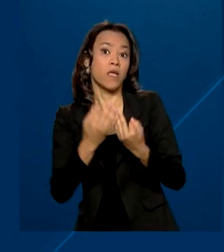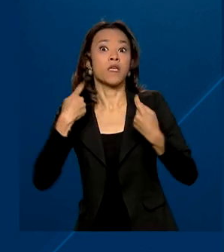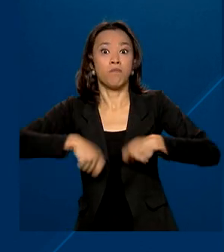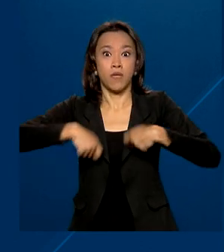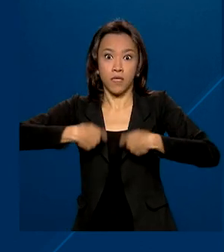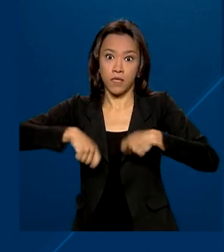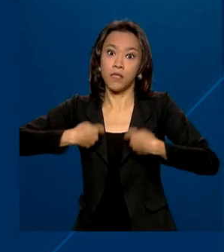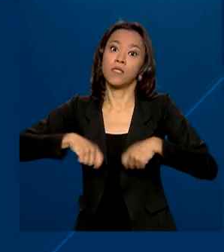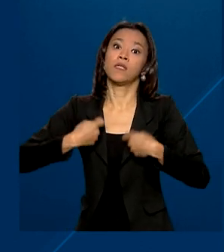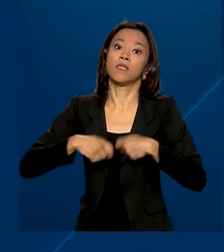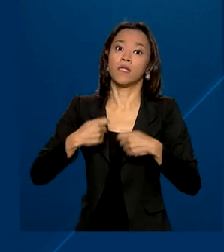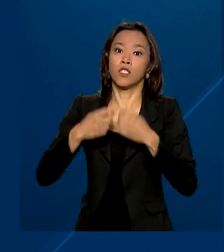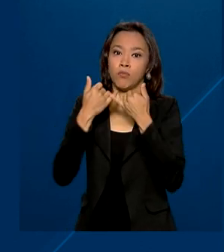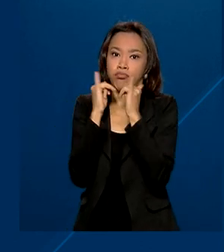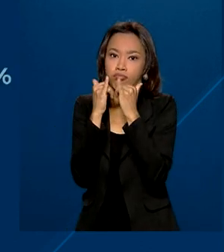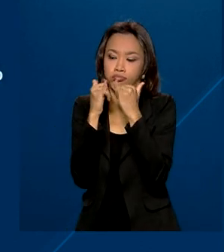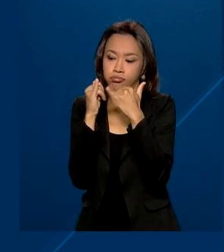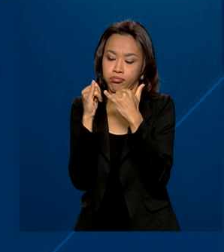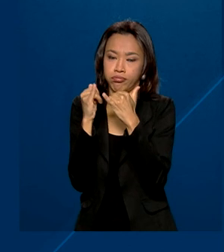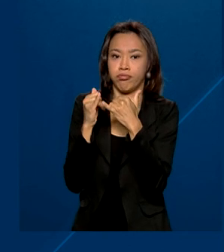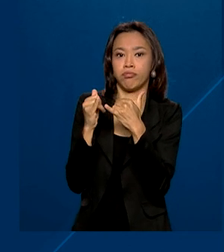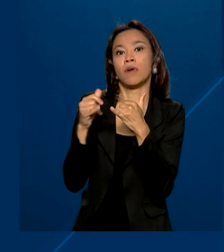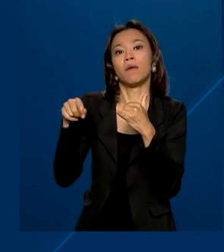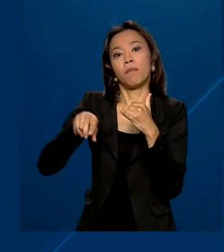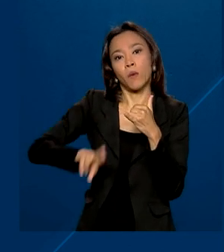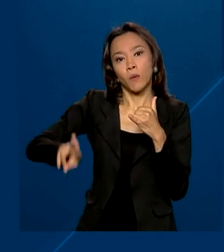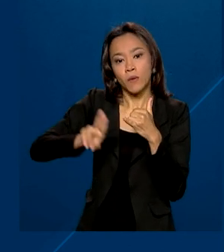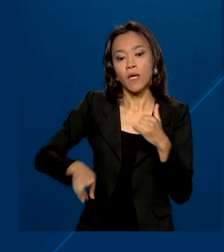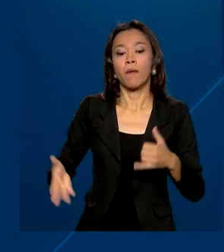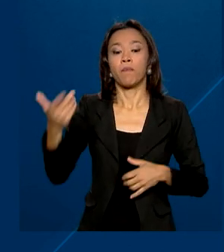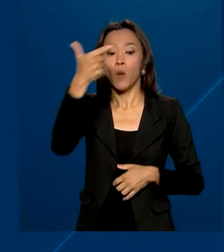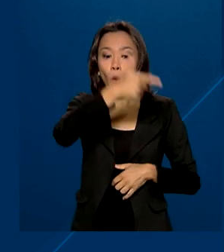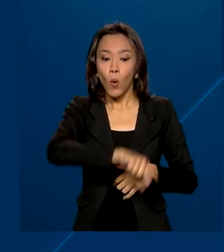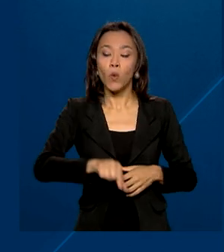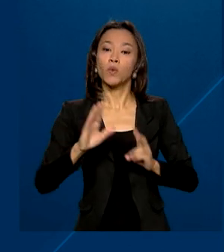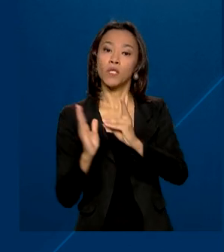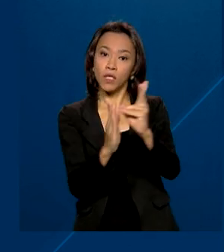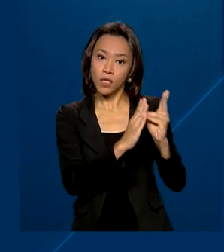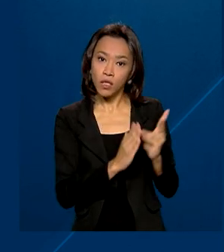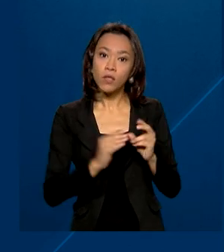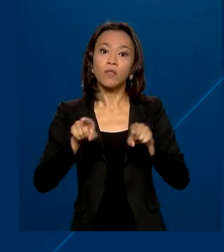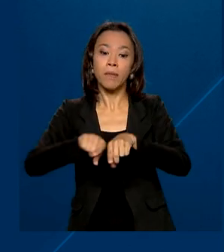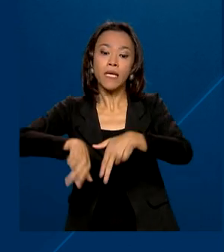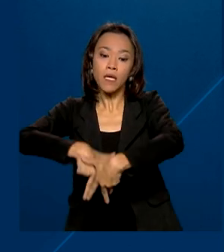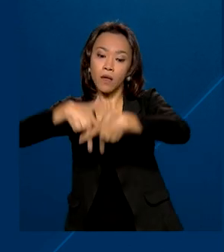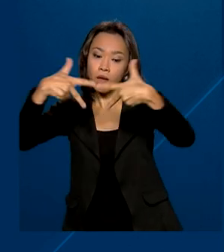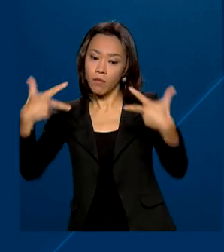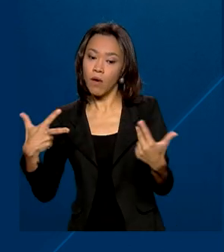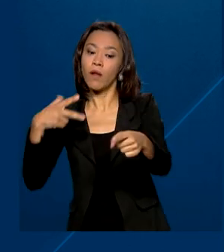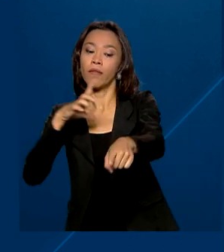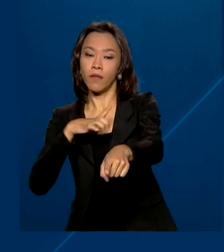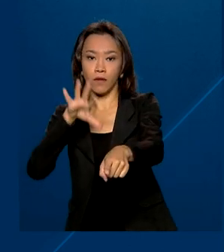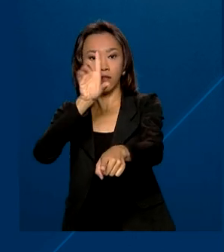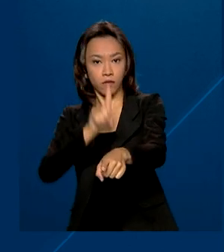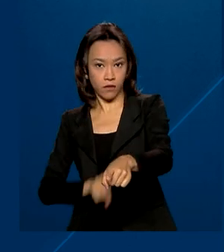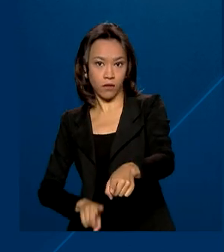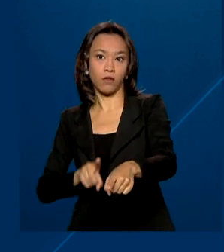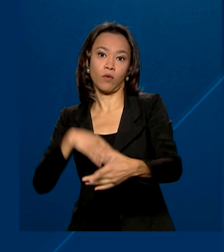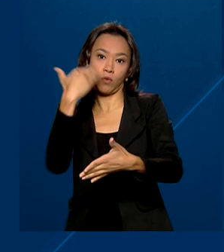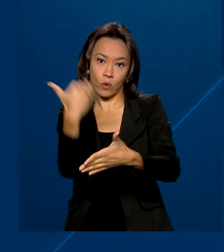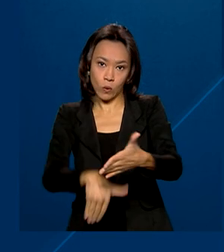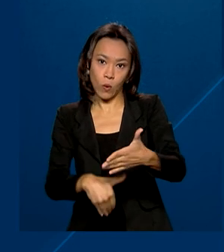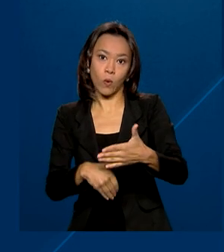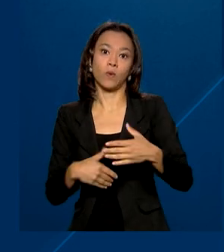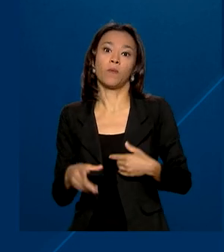consomem energia elétrica. Indígenas e quilombolas também têm direito à tarifa social. O desconto, no caso de